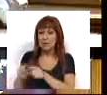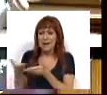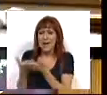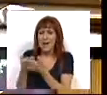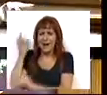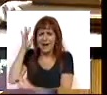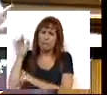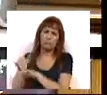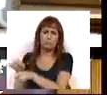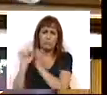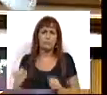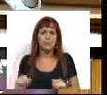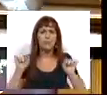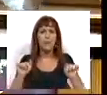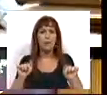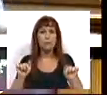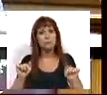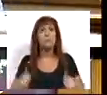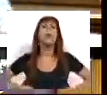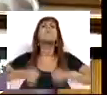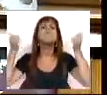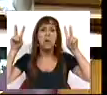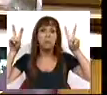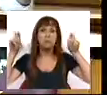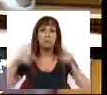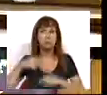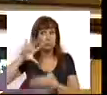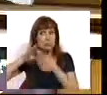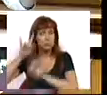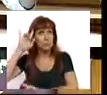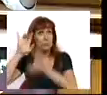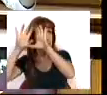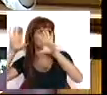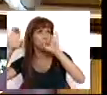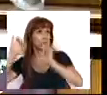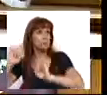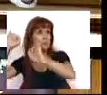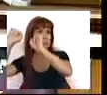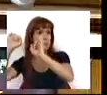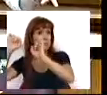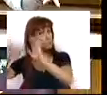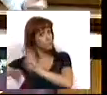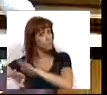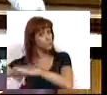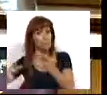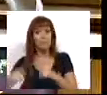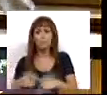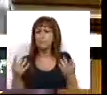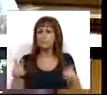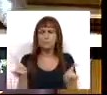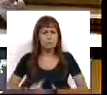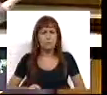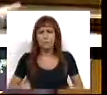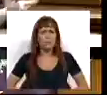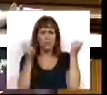negociata se faça. Portanto, isto está cada vez melhor para a lógica ideológica da direita. Não